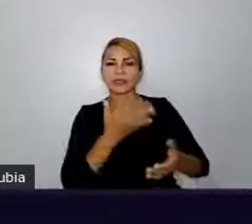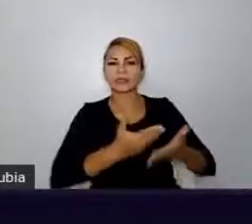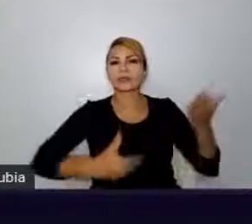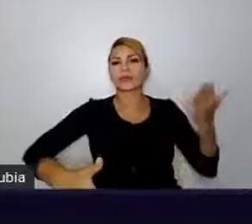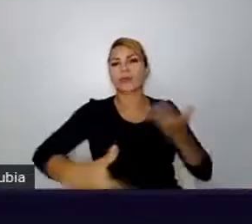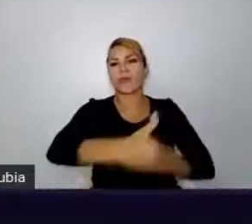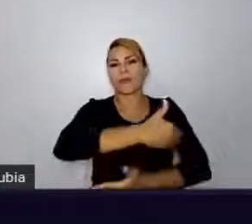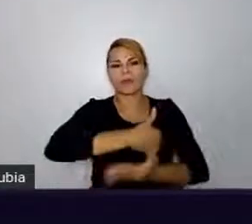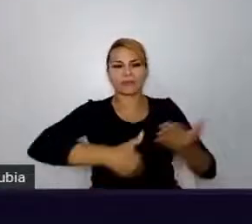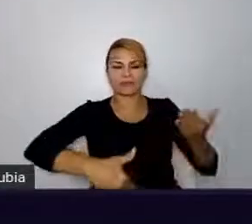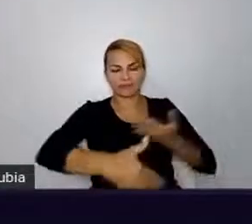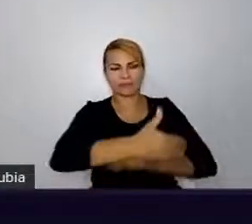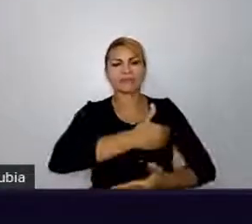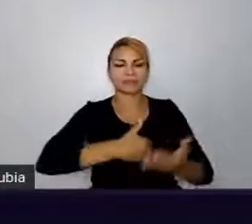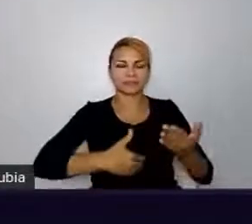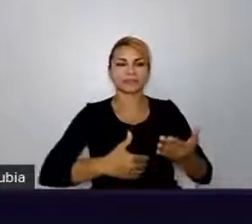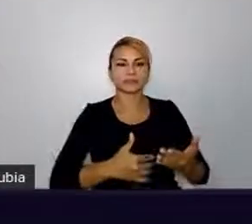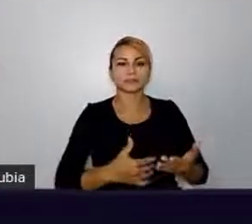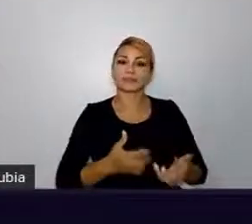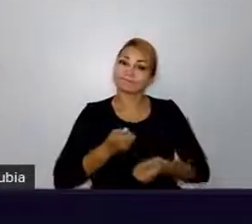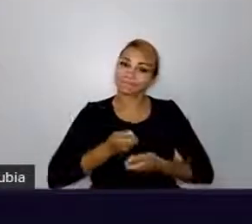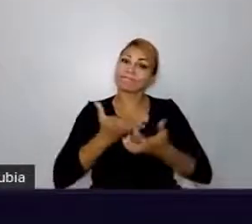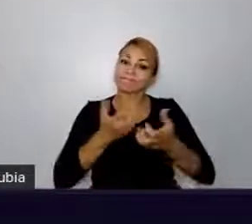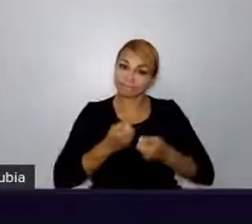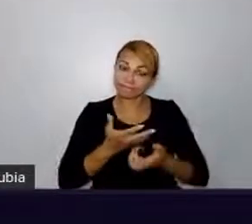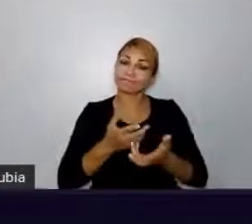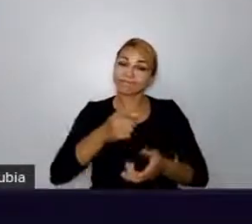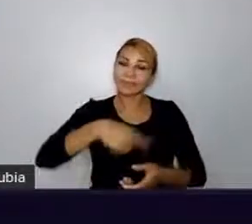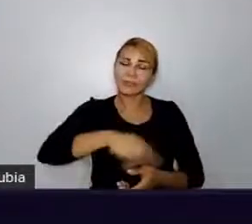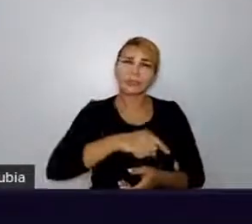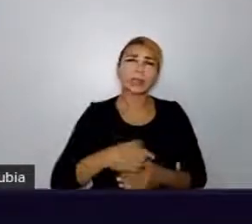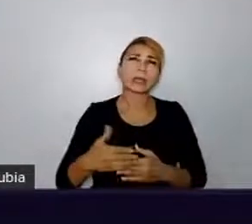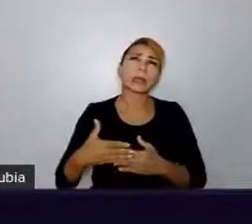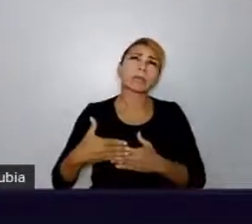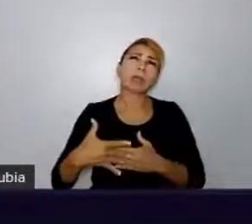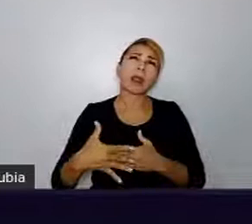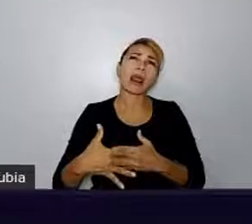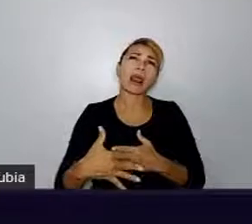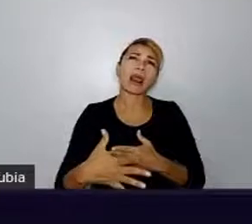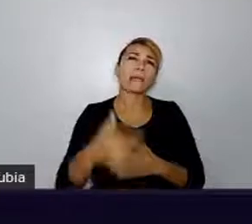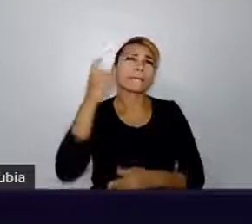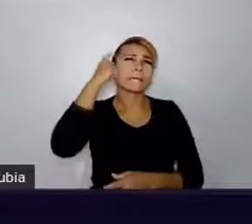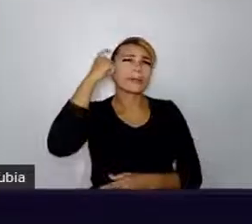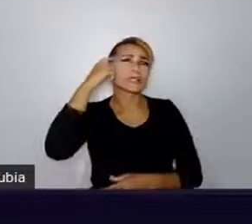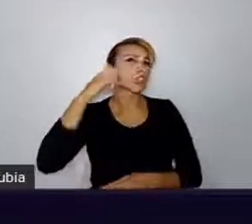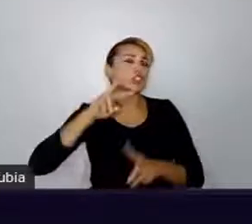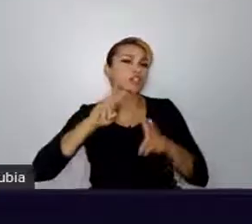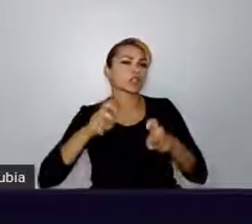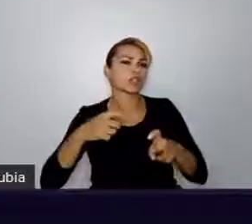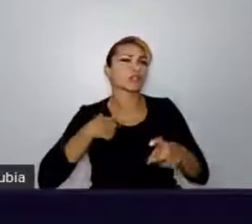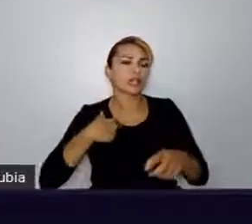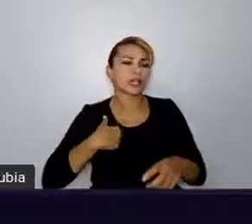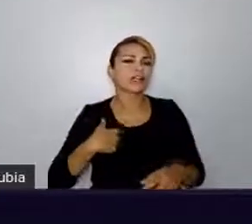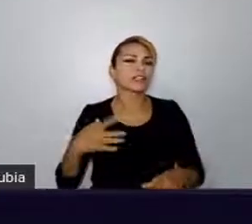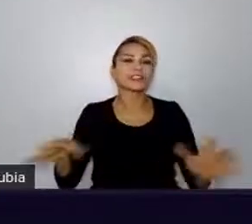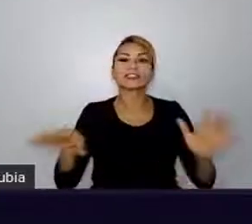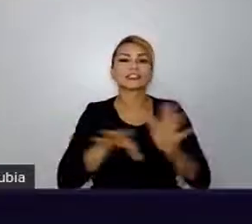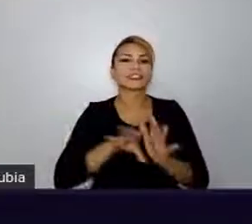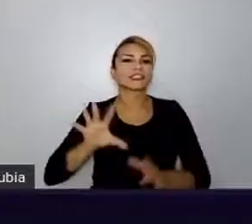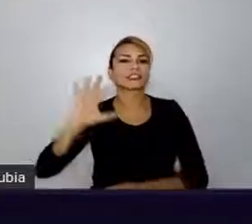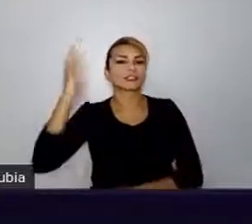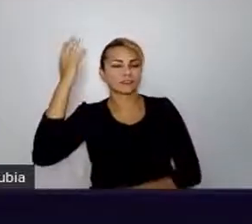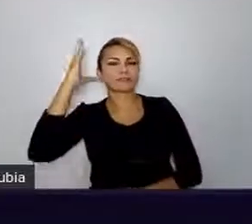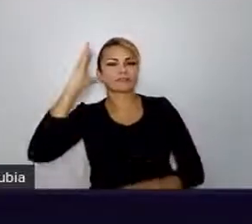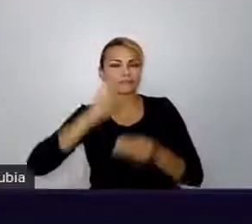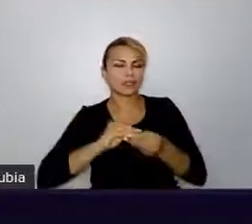E eu confesso para vocês que eu passei um tempo refletindo sobre isso, e eu cheguei à conclusão de que é improvável que o ser humano viva